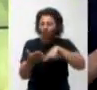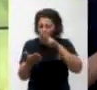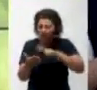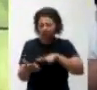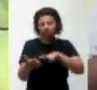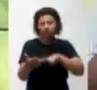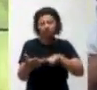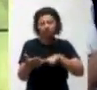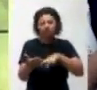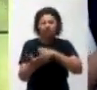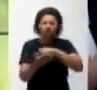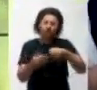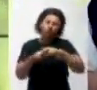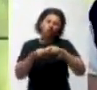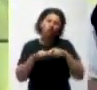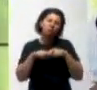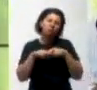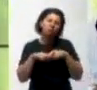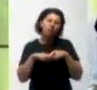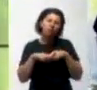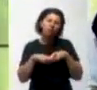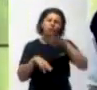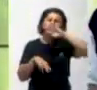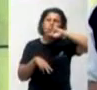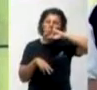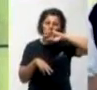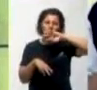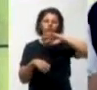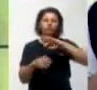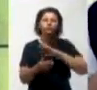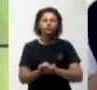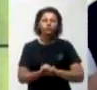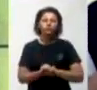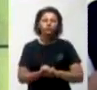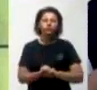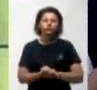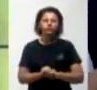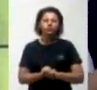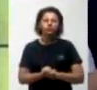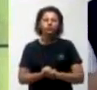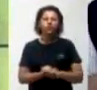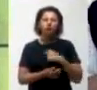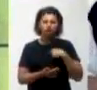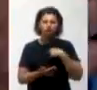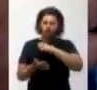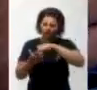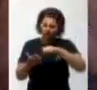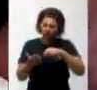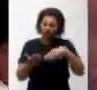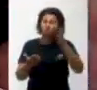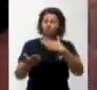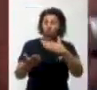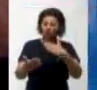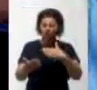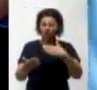que eu tive a graça de meditar nesse livro, Sede Fecundos, foram tirados